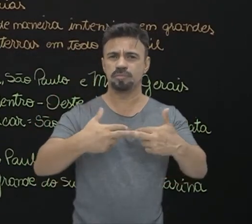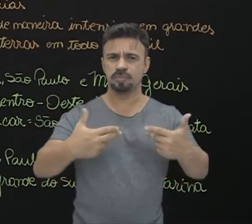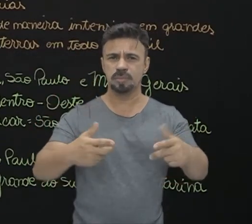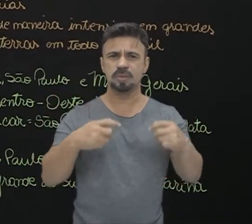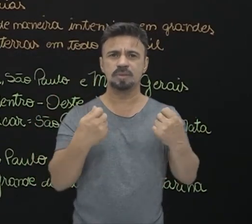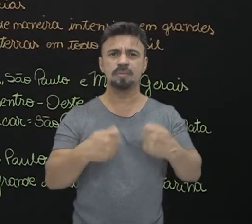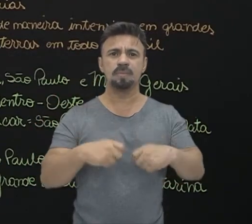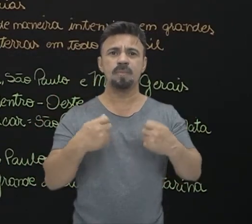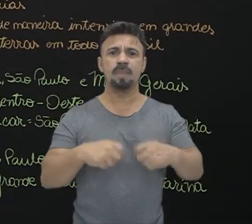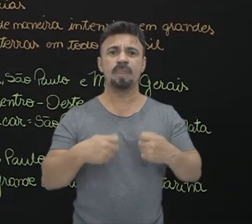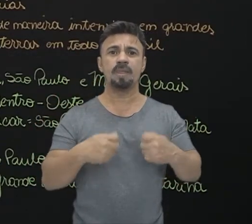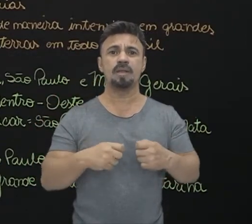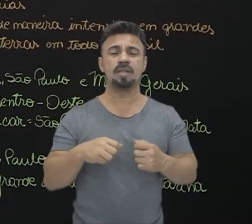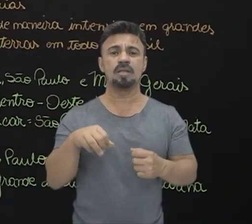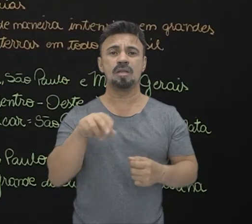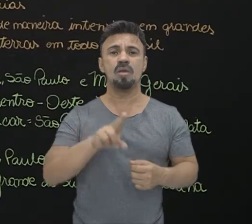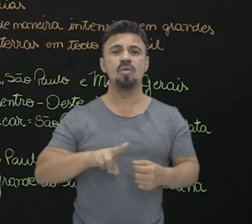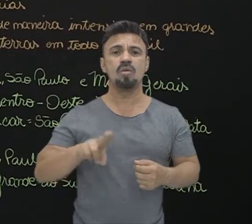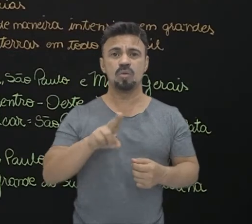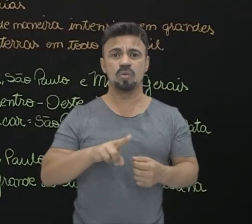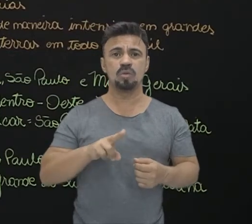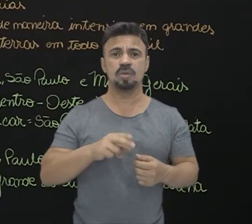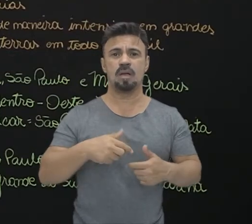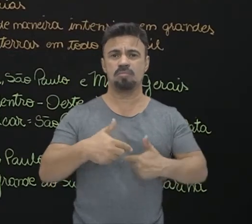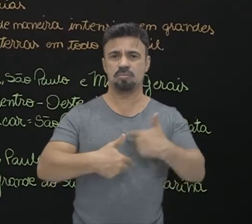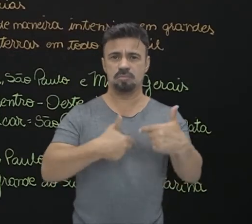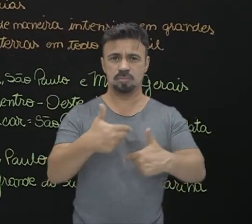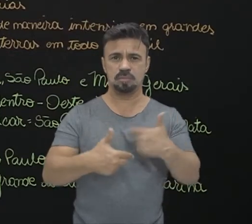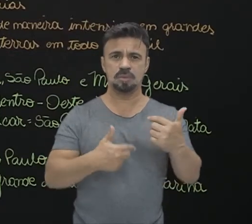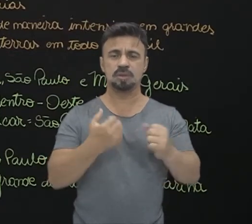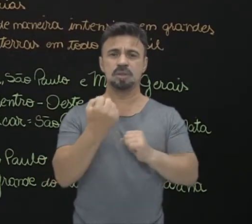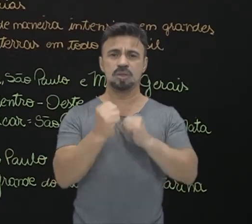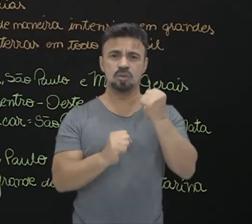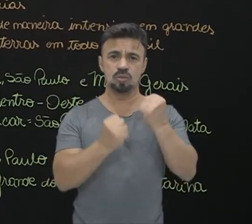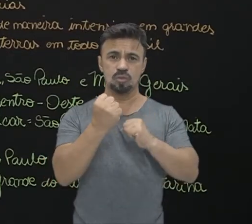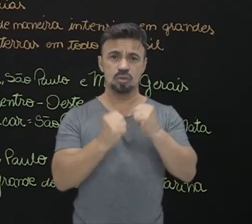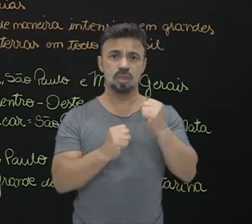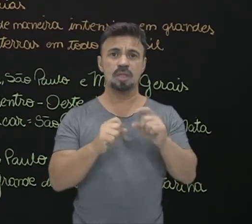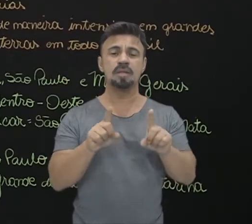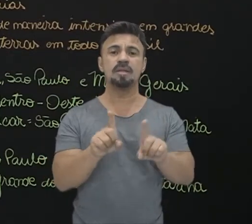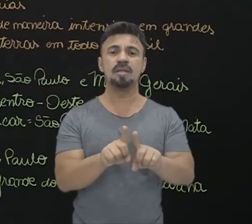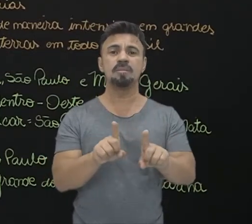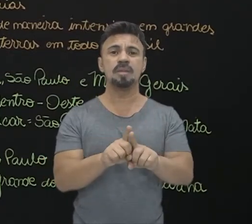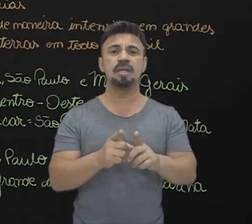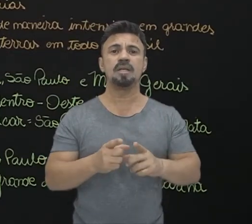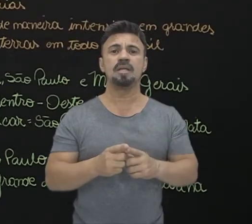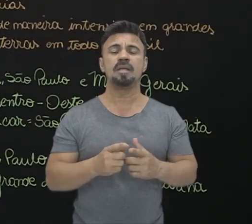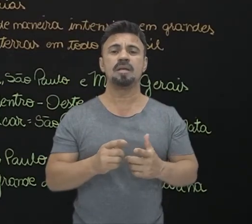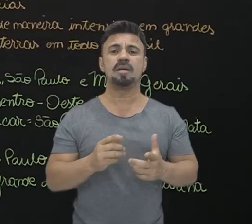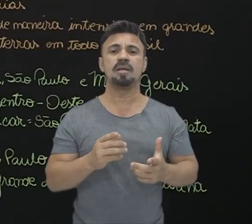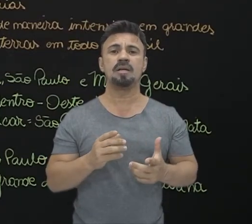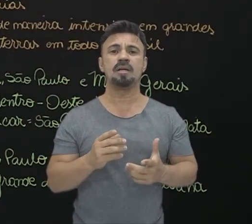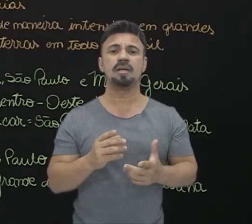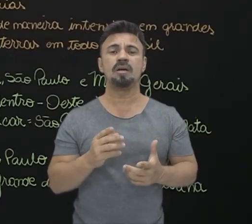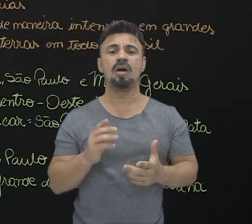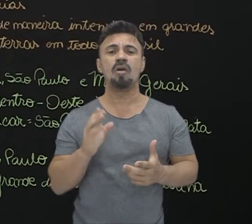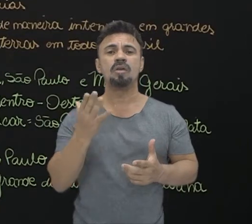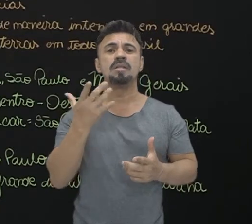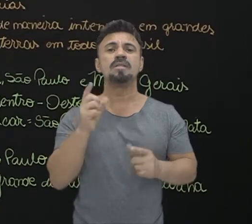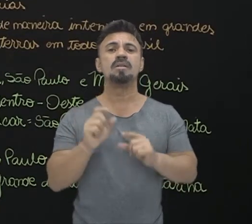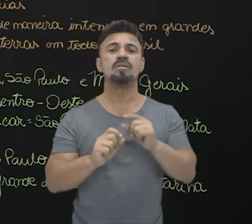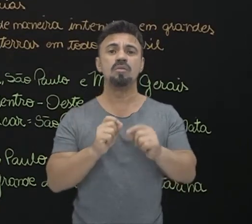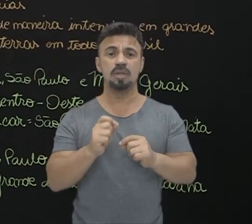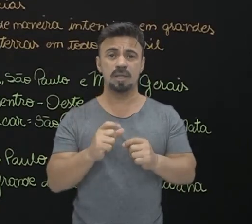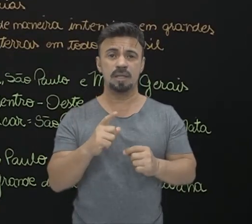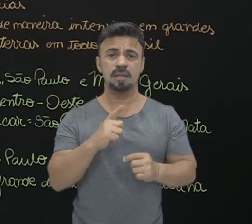necessários para a utilização na produção industrial. E também, sem deixar isso acontecer, vai também